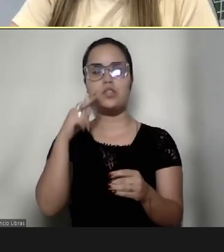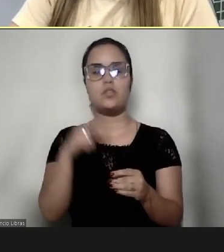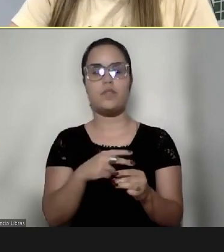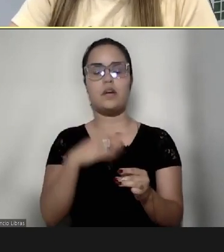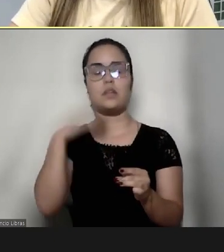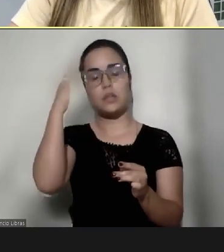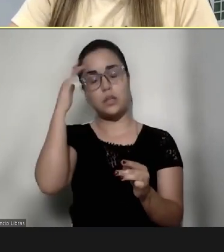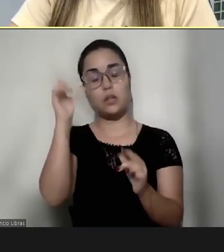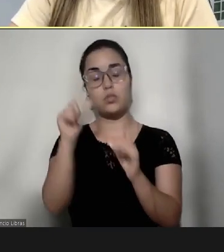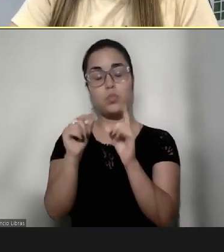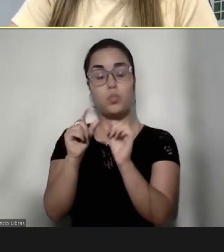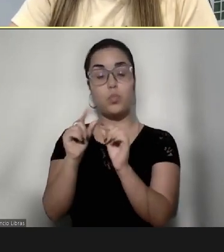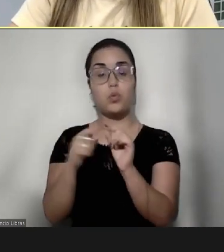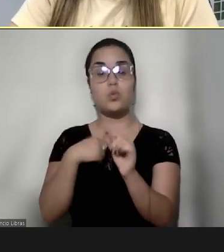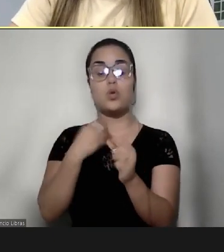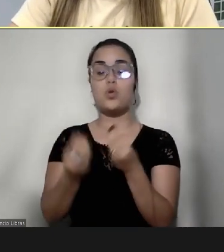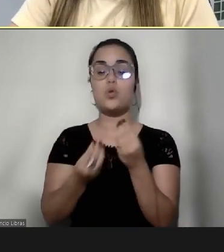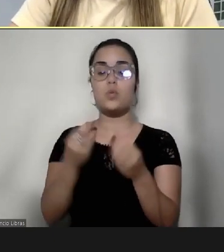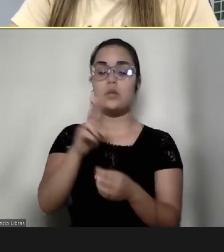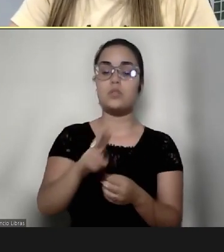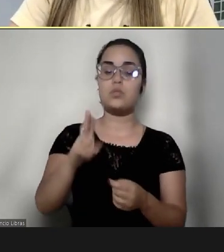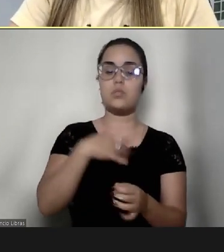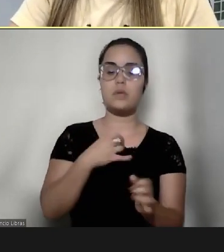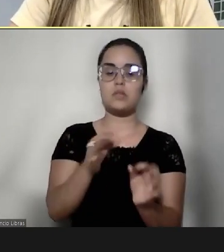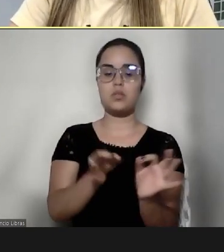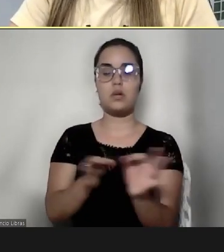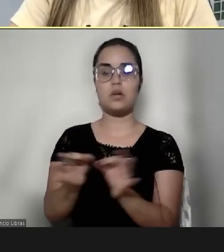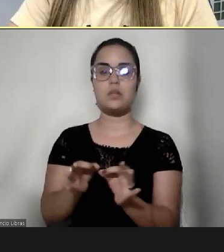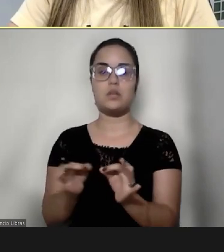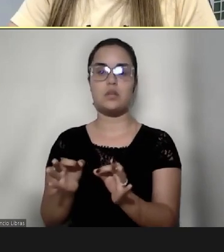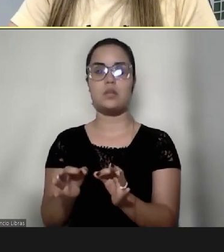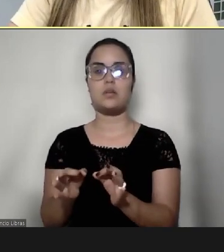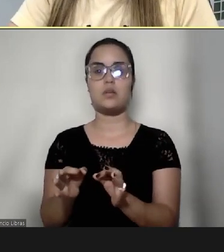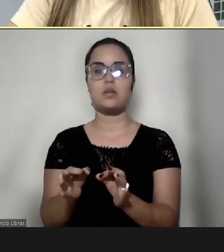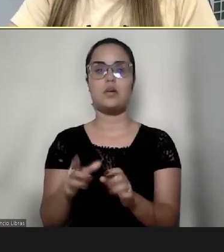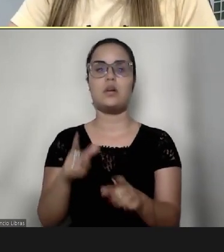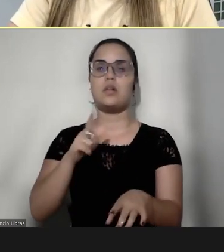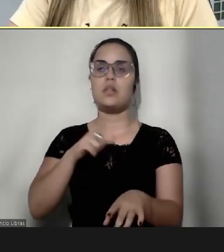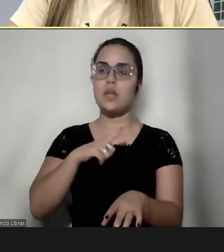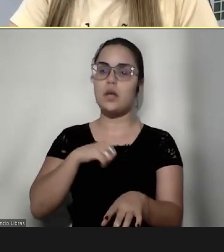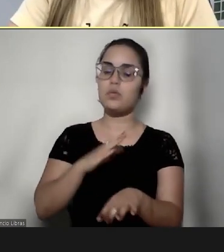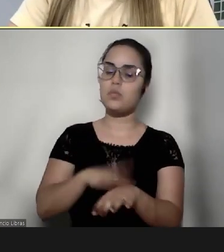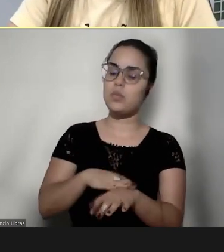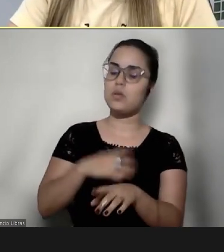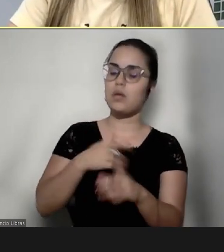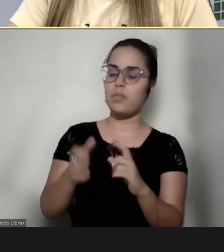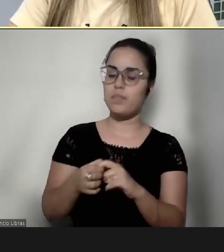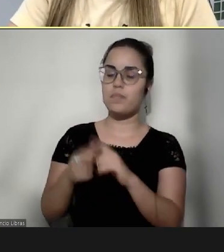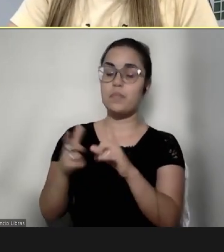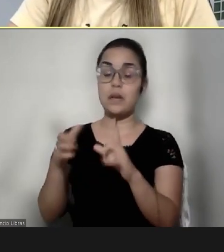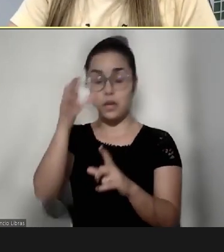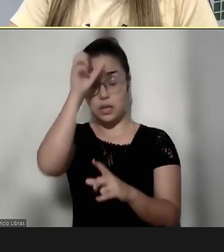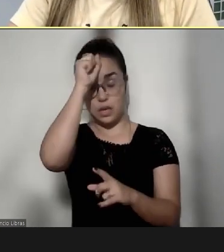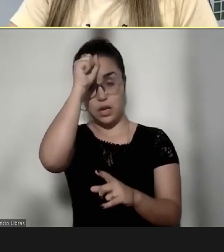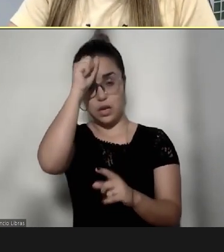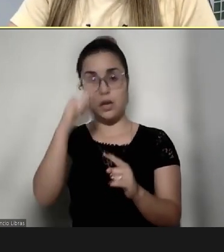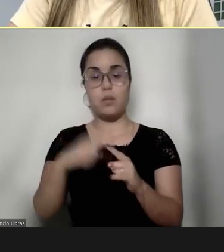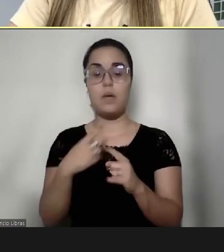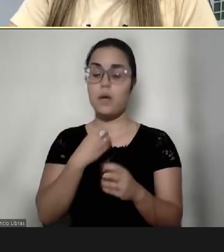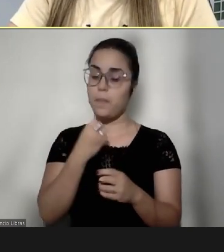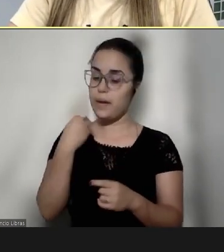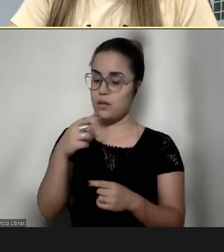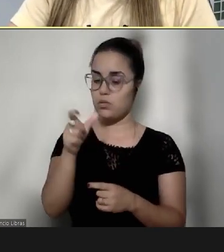poucos as formas que eles usam para se organizar, e temos mesmo que aprender a ceder, a ceder para o bem deles, e